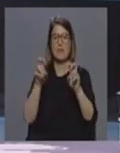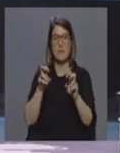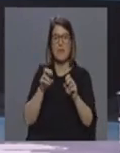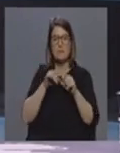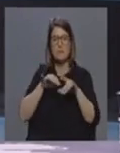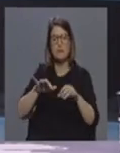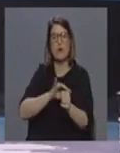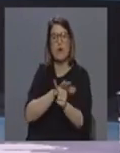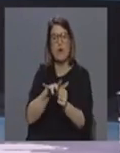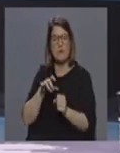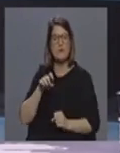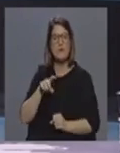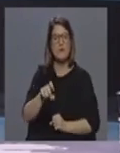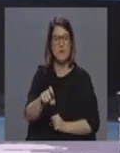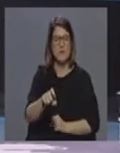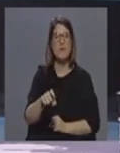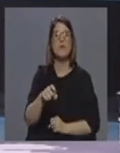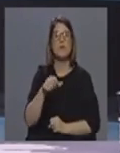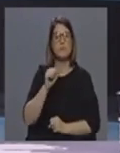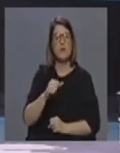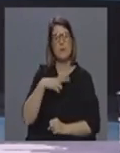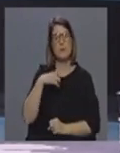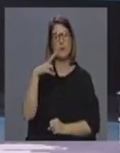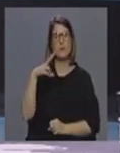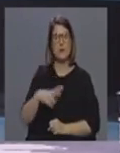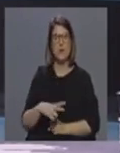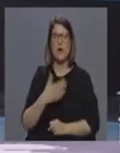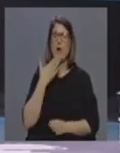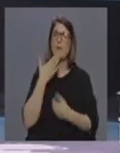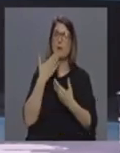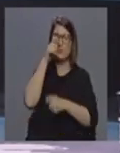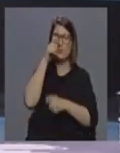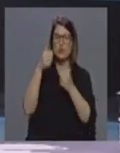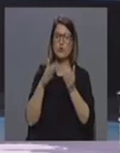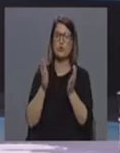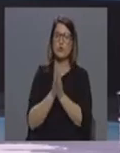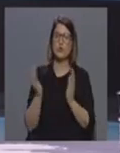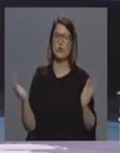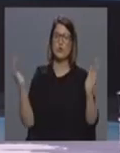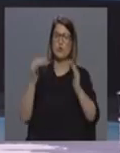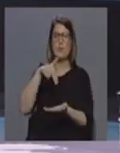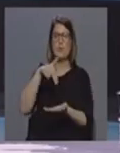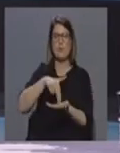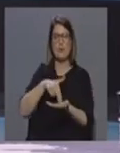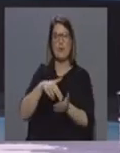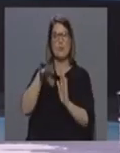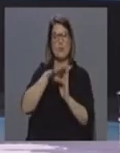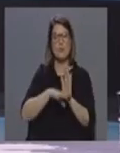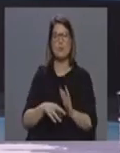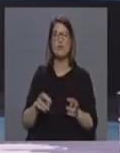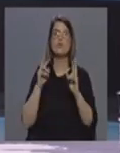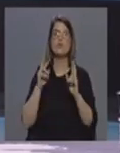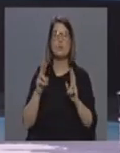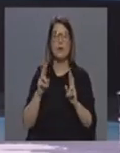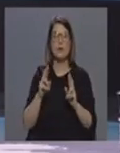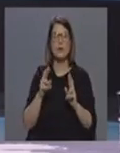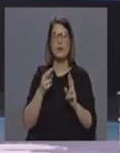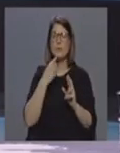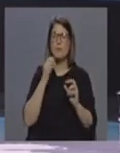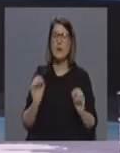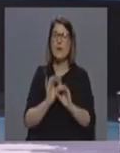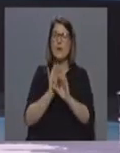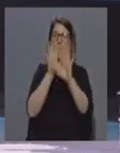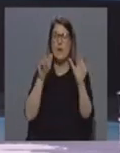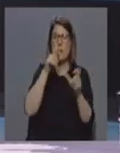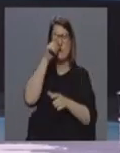covid-19 em Portugal agradeço a todos a presença neste programa espero que tenha sido esclarecedor para a